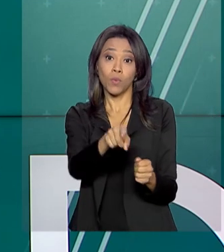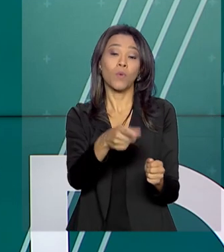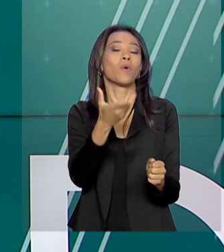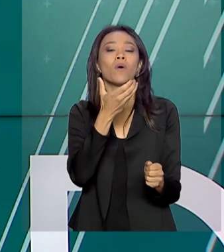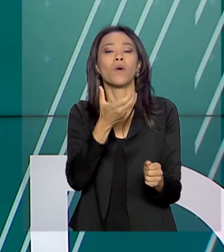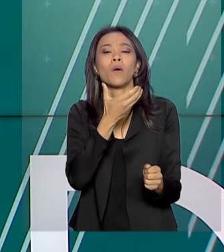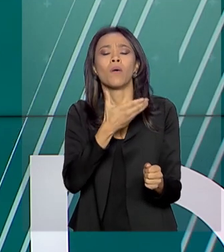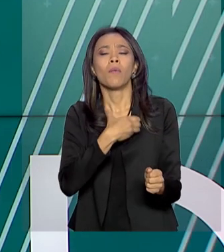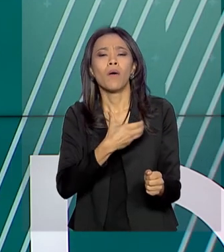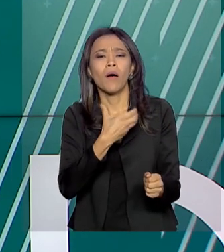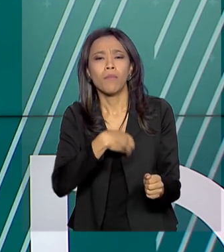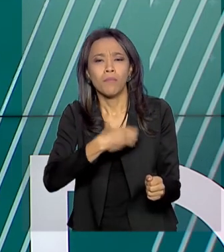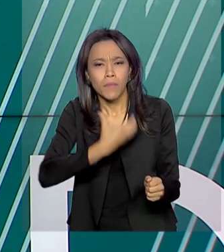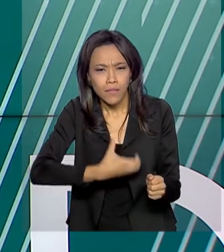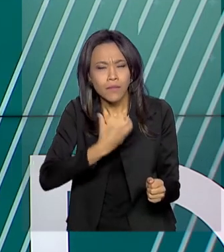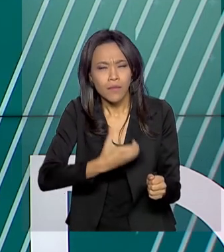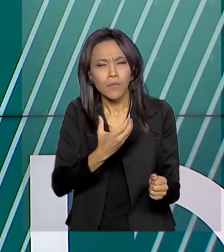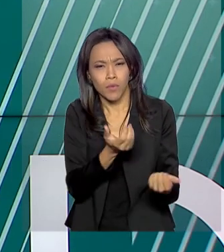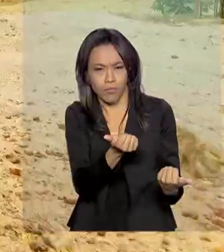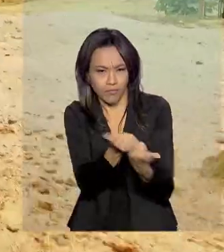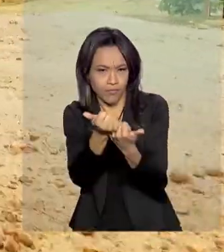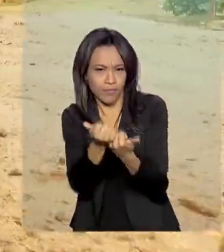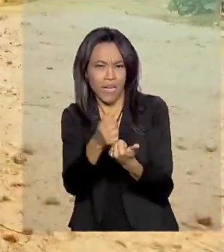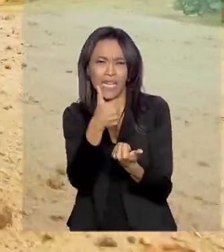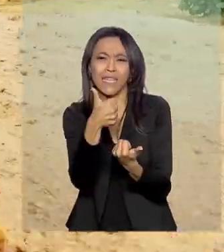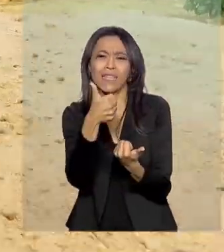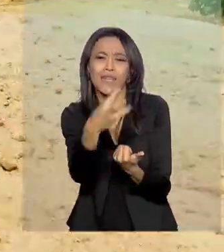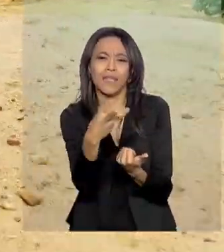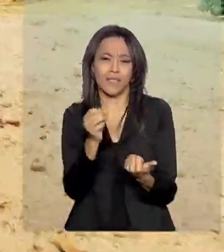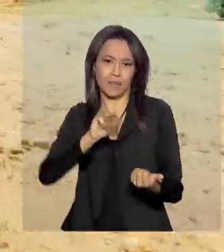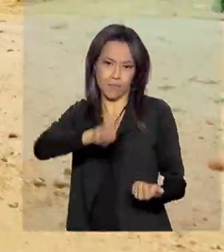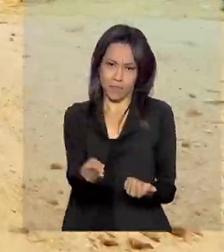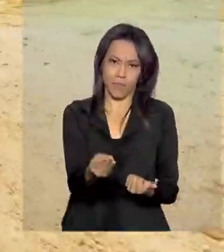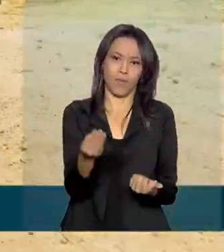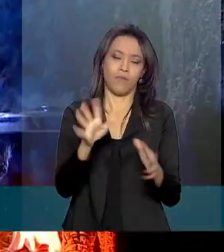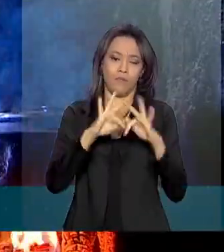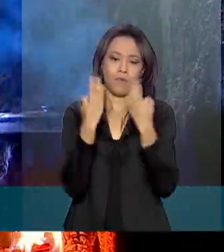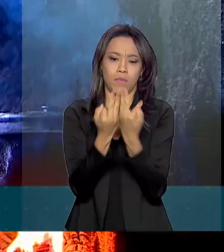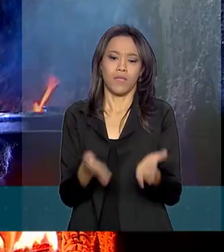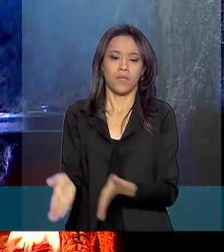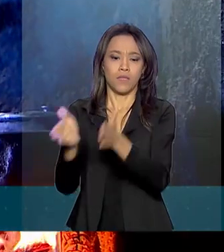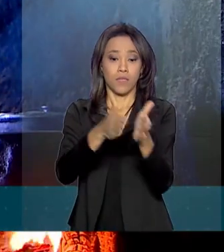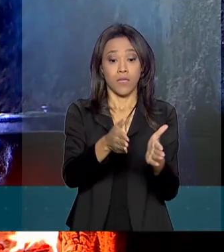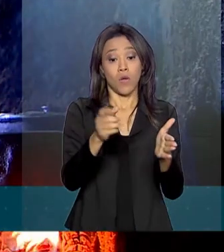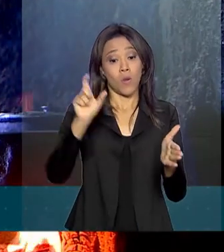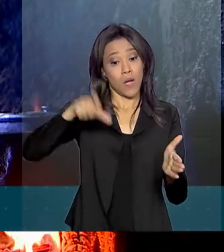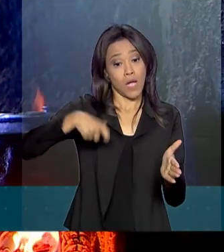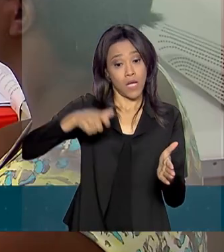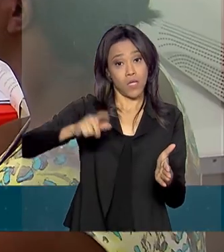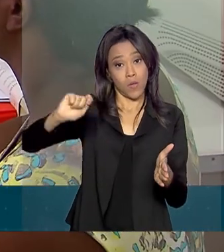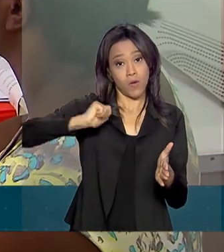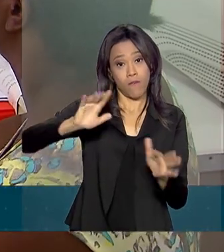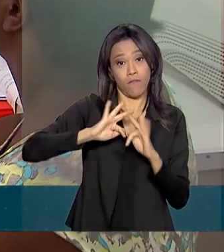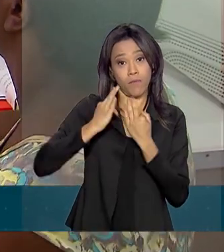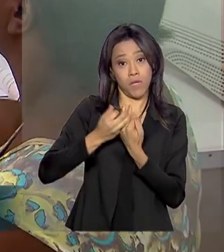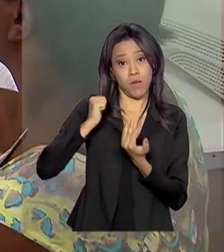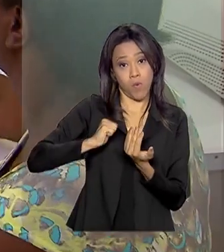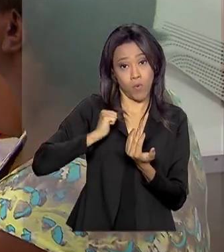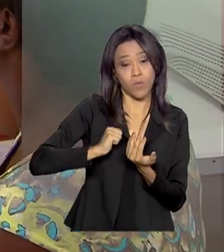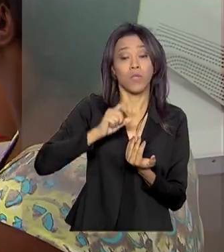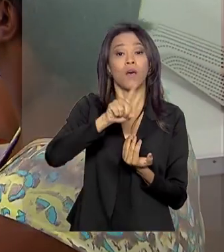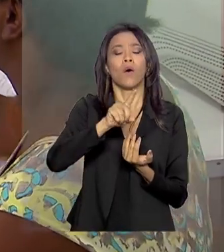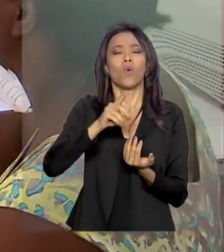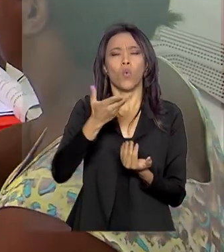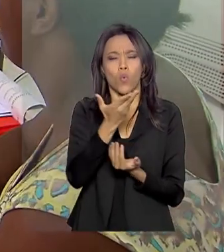milhões e meio de famílias do programa. Para que o Bolsa Família chegue a mais pessoas que precisam, o governo fez um